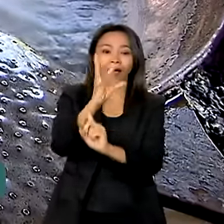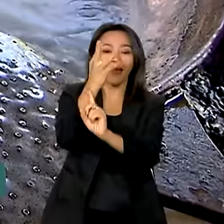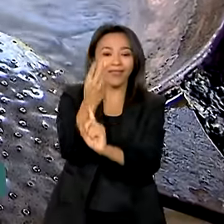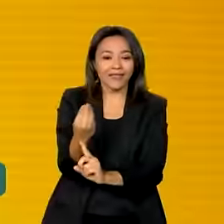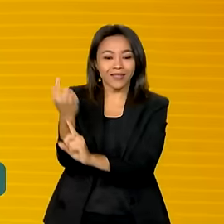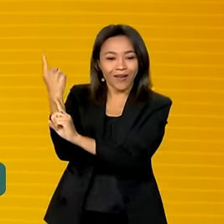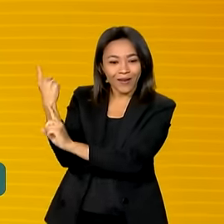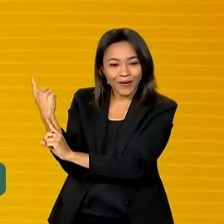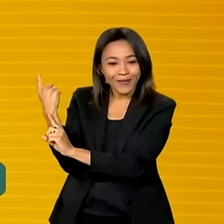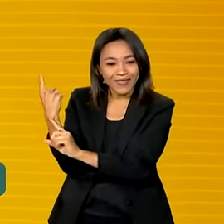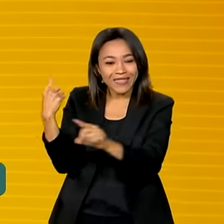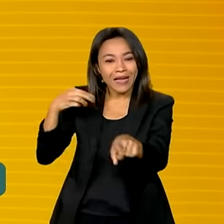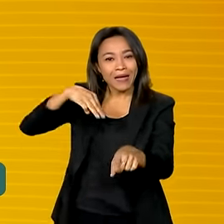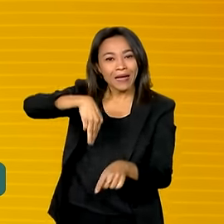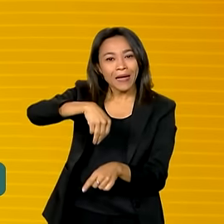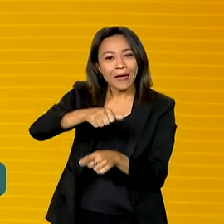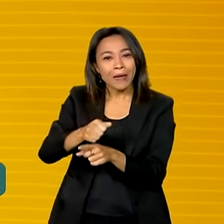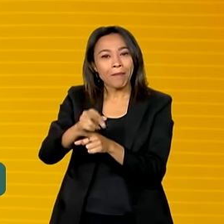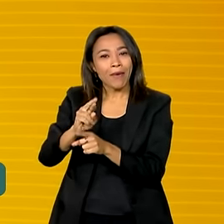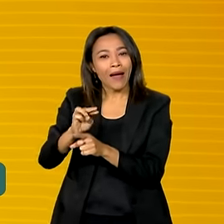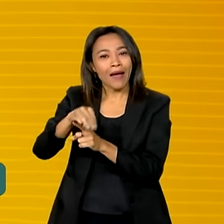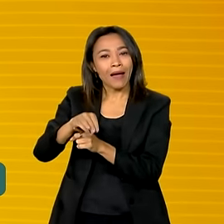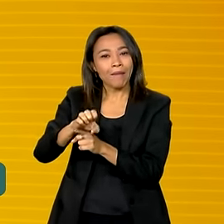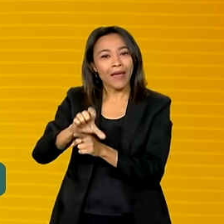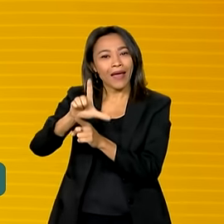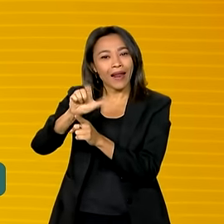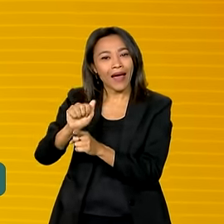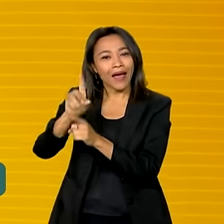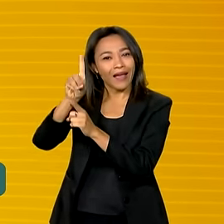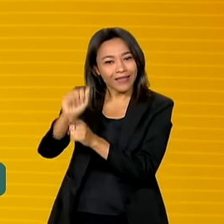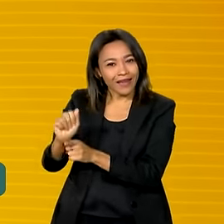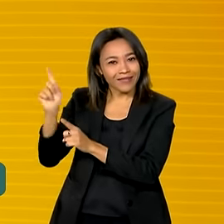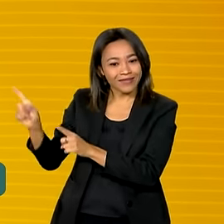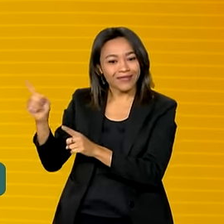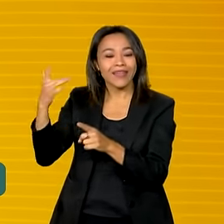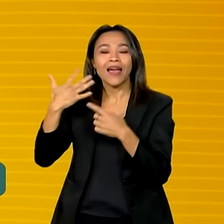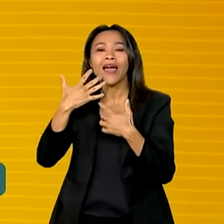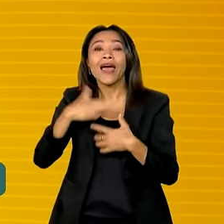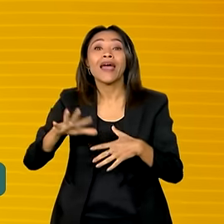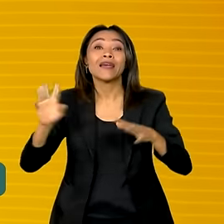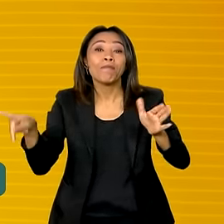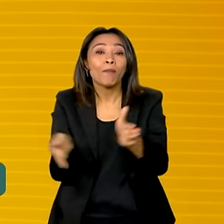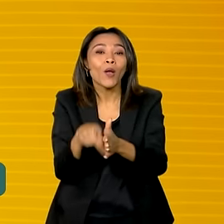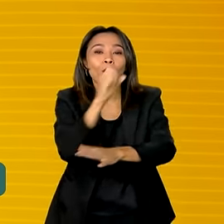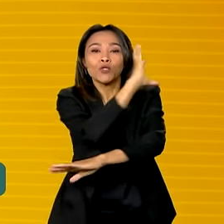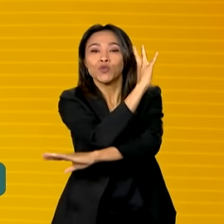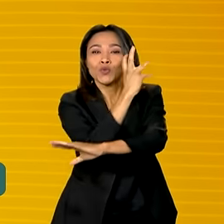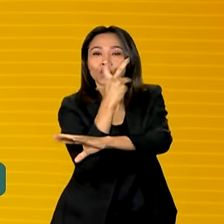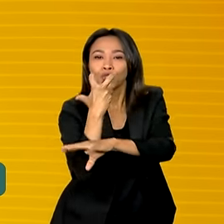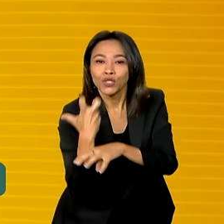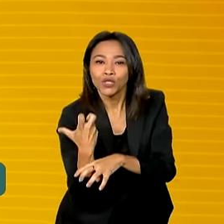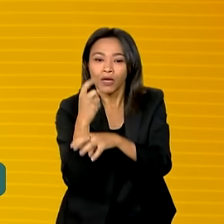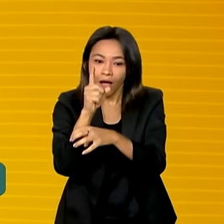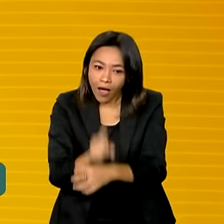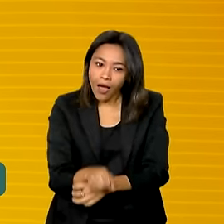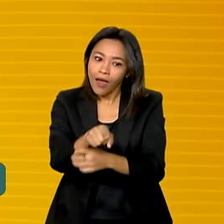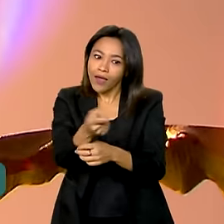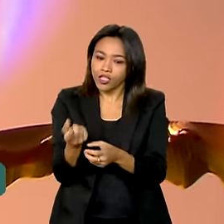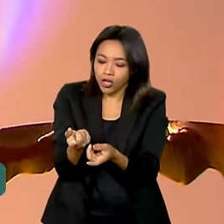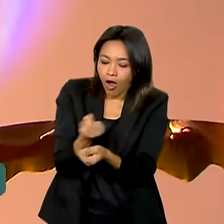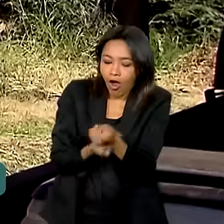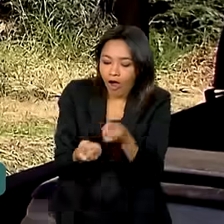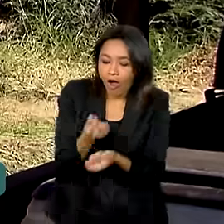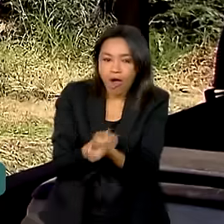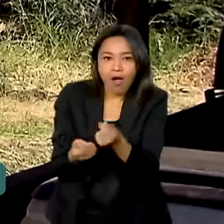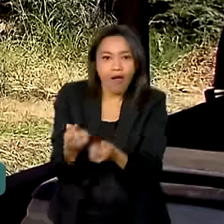marmelada. O doce do marmelo, fruto típico do cerrado, é uma das principais fontes de renda das famílias.